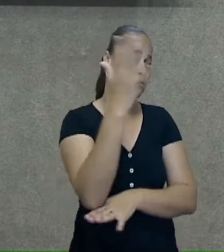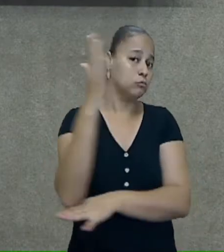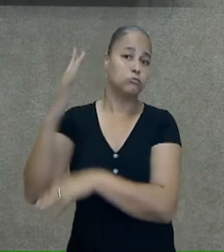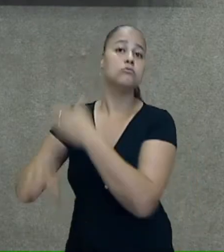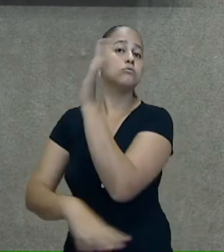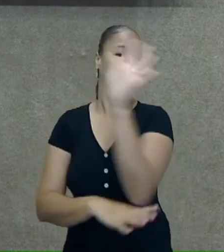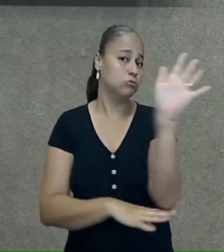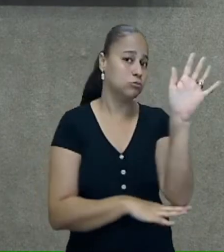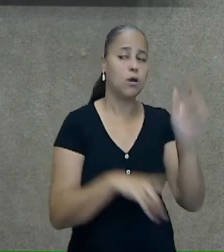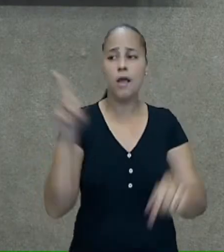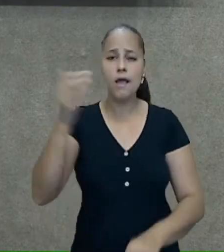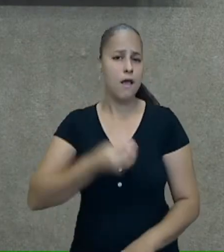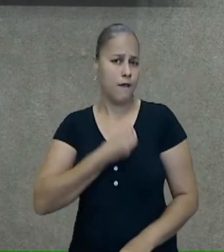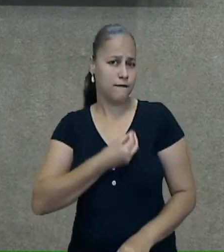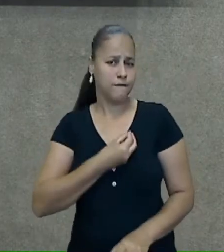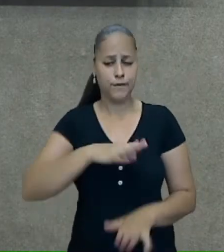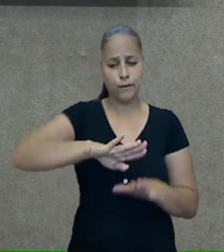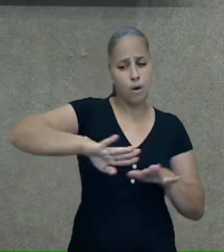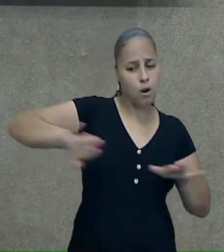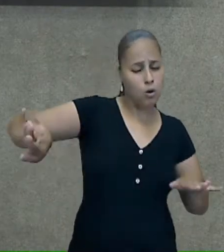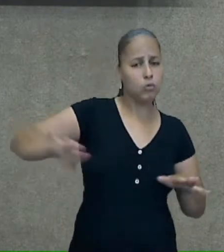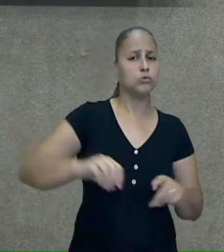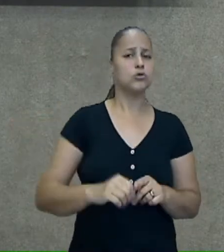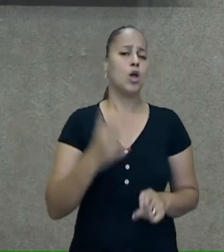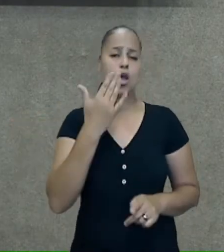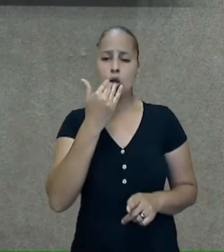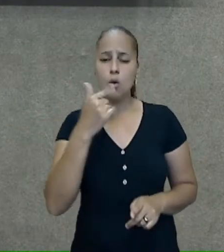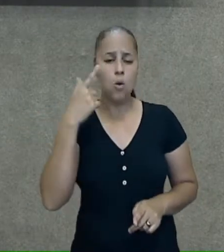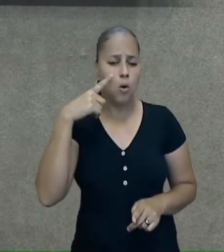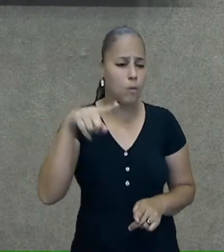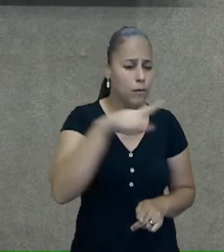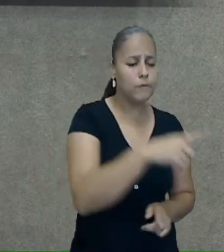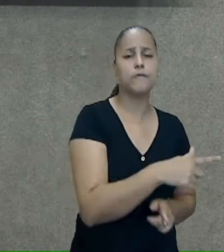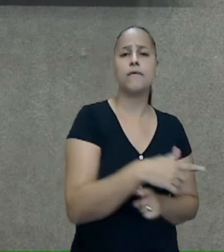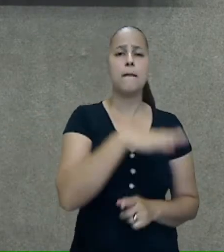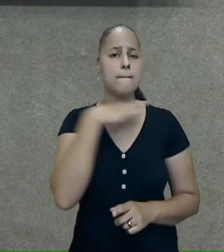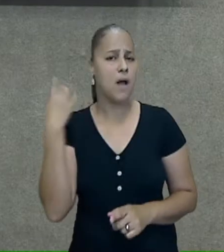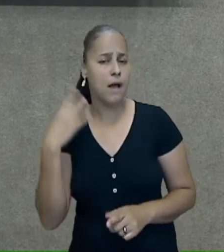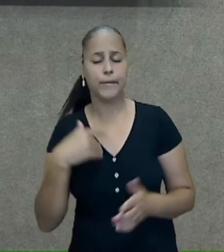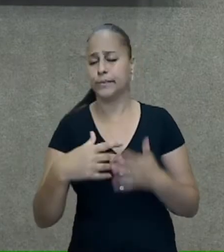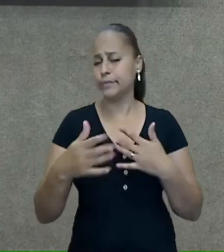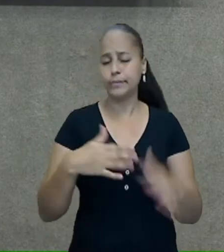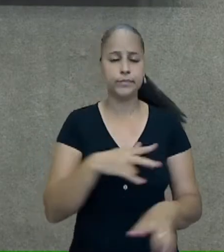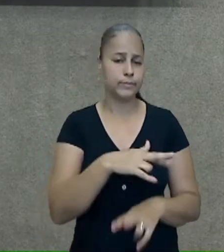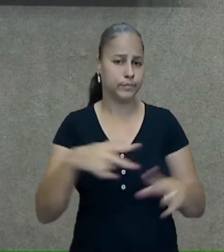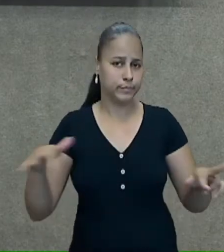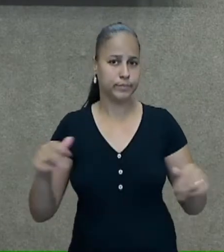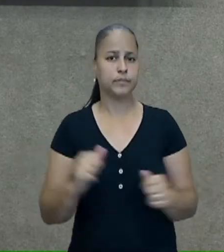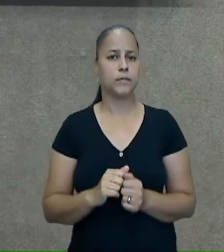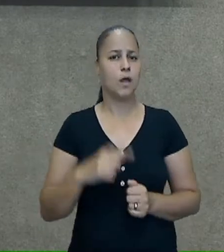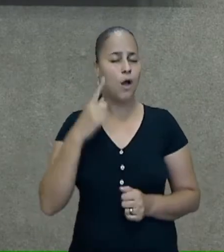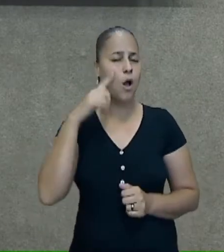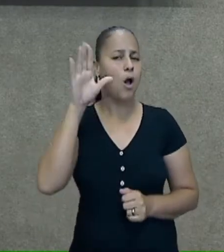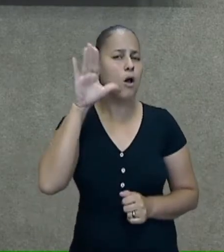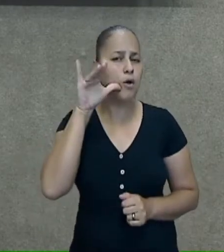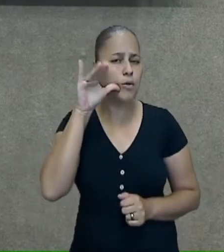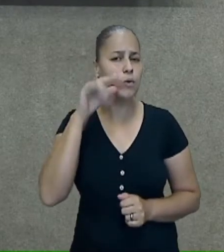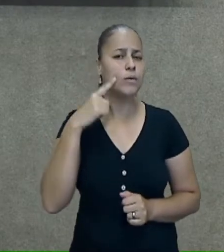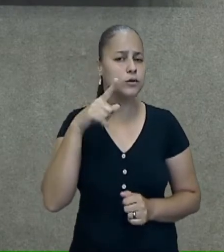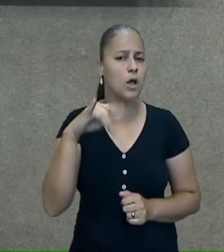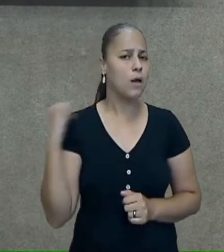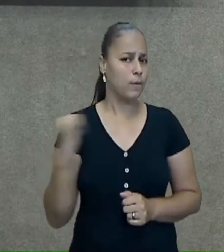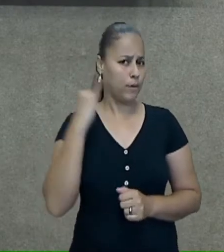intervenção do ser humano. Essa é a diferença. E também uma curiosidade muito